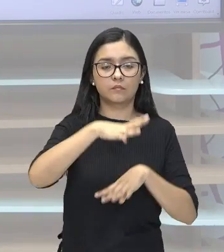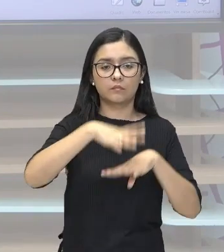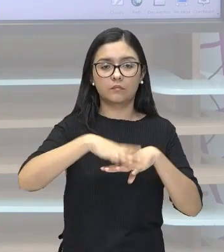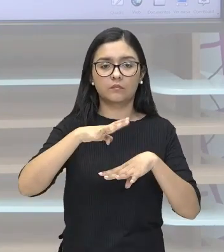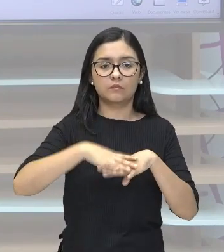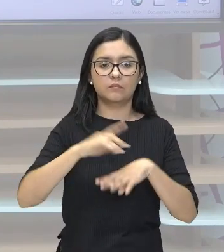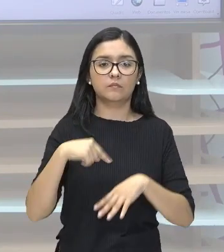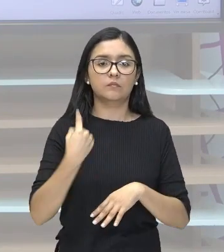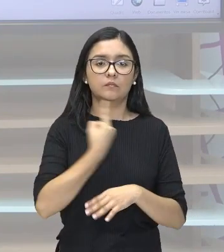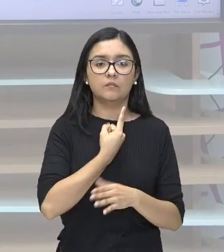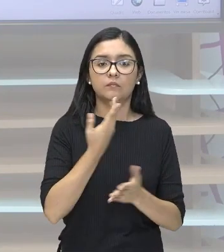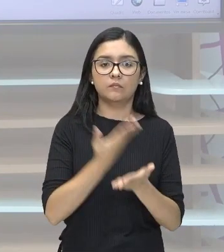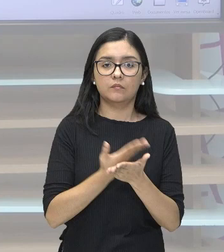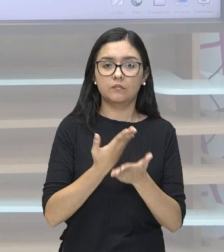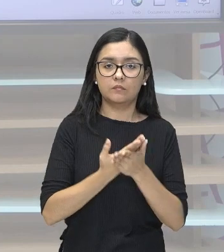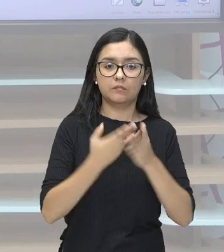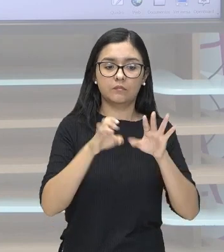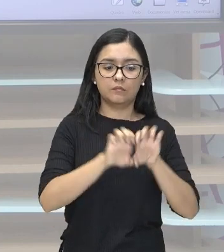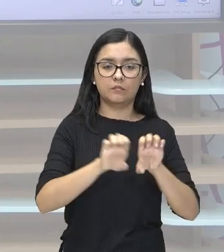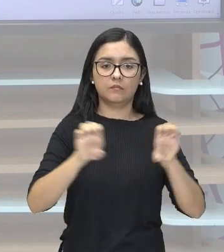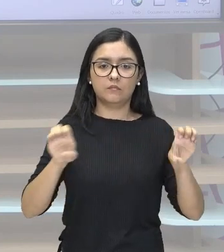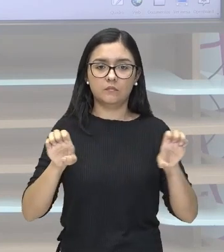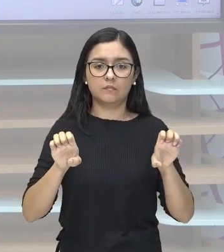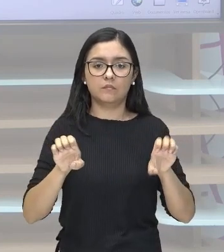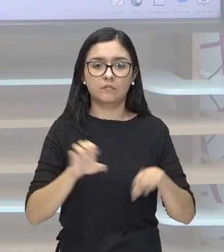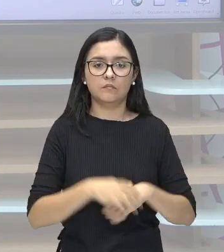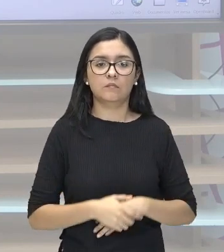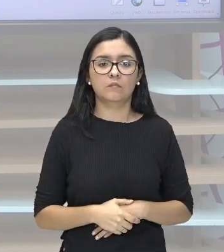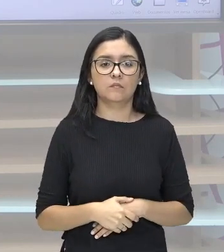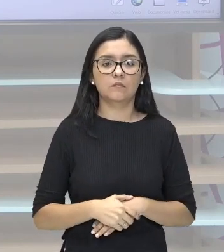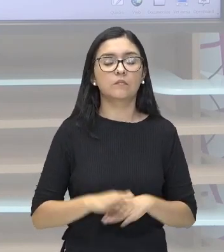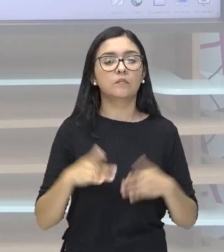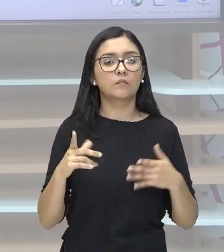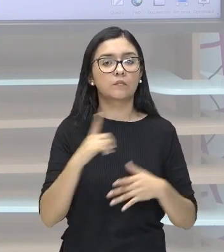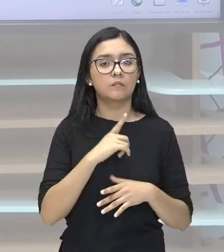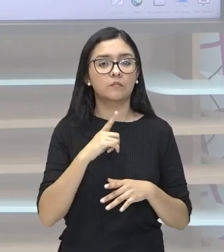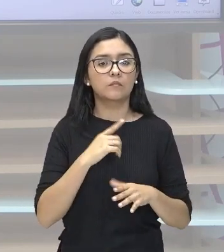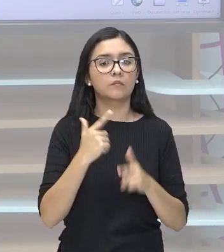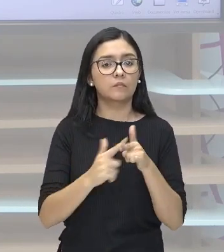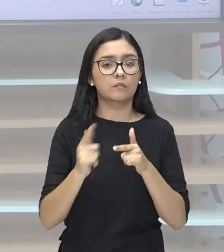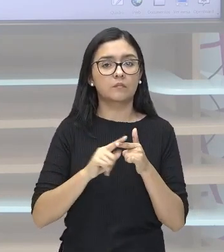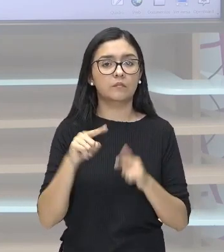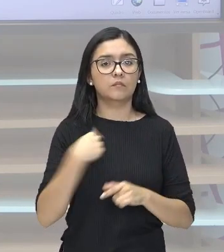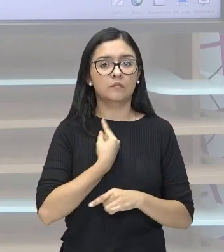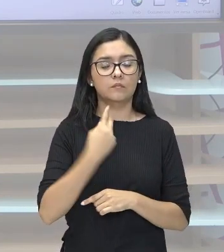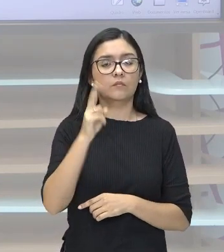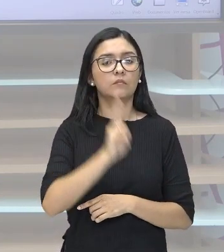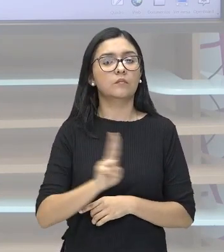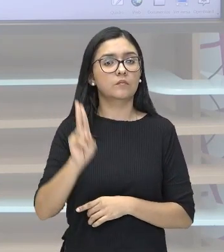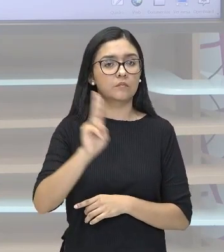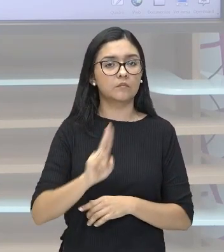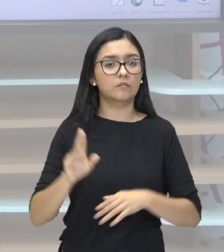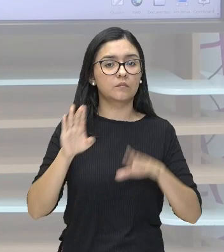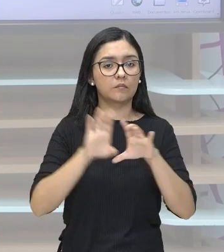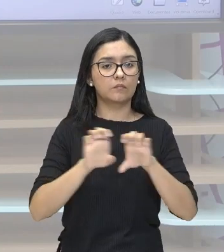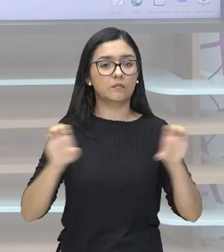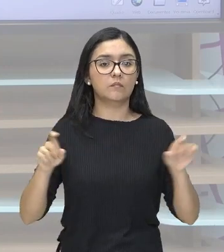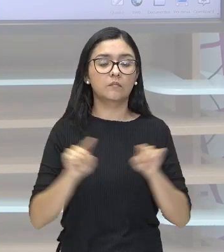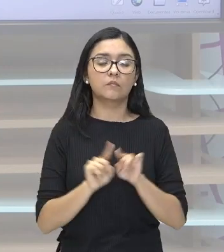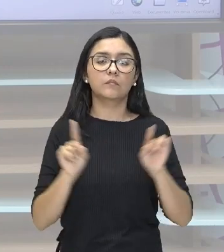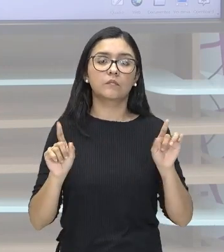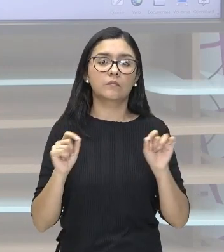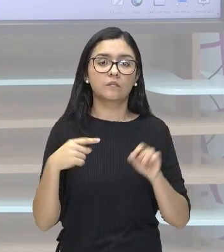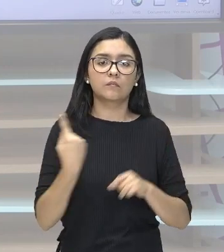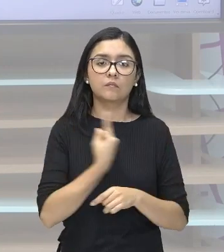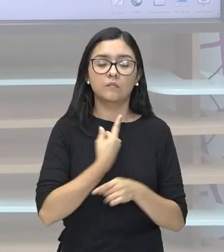estamos estudando as equações e aí vem um problema onde nós vamos utilizar a equação, mas ao mesmo tempo